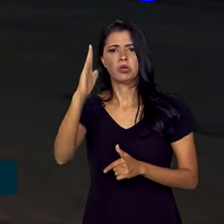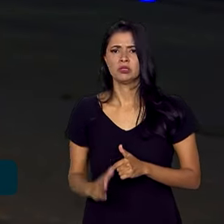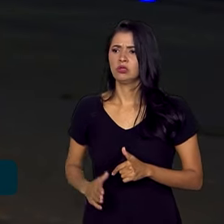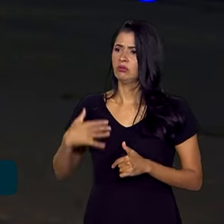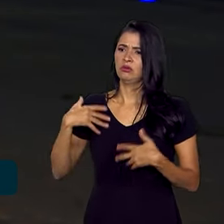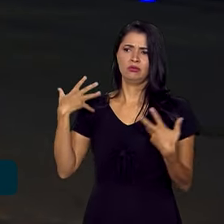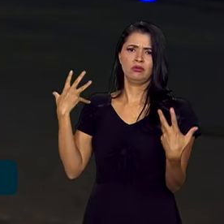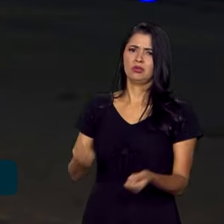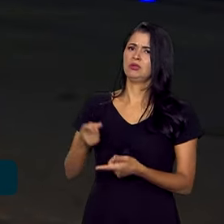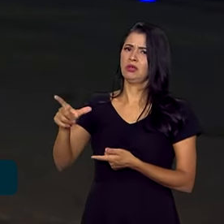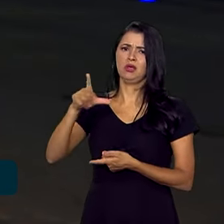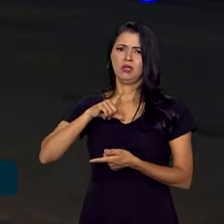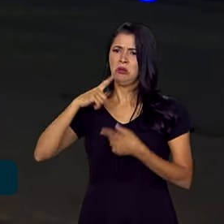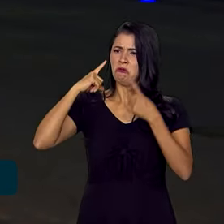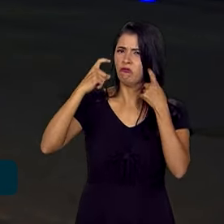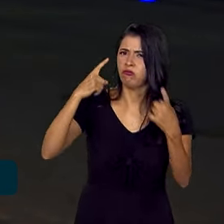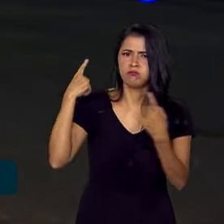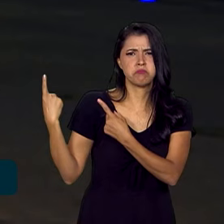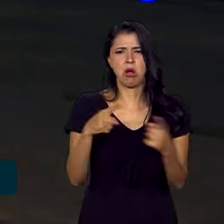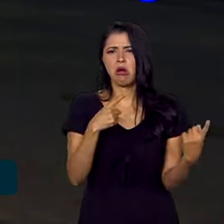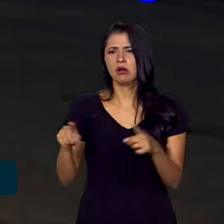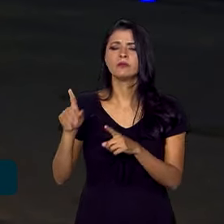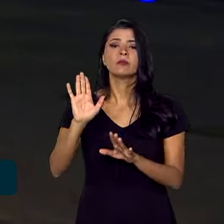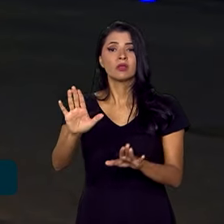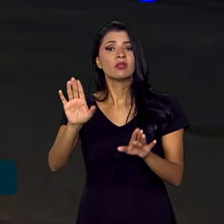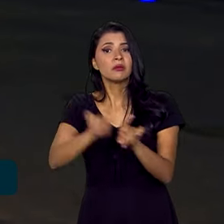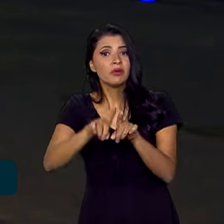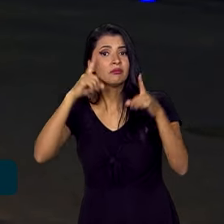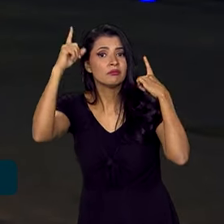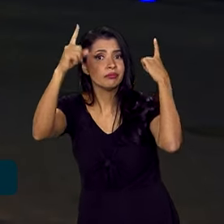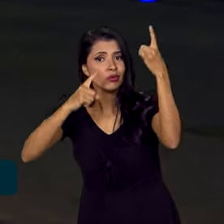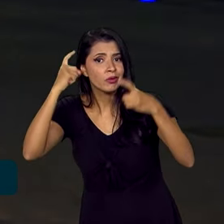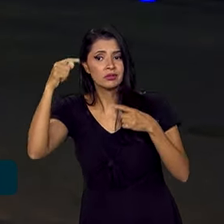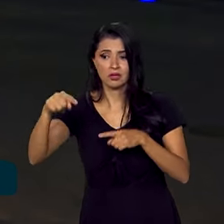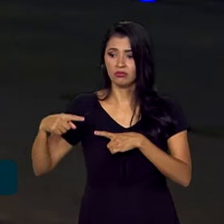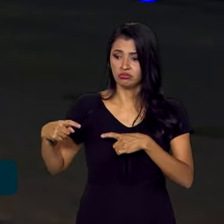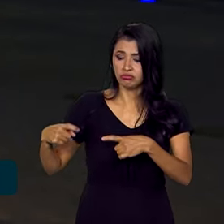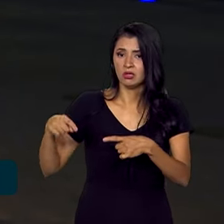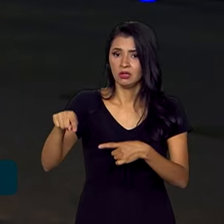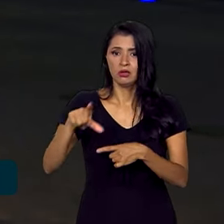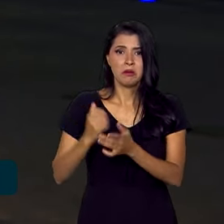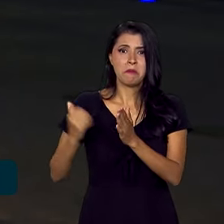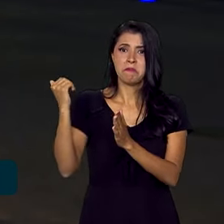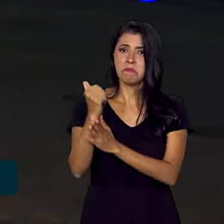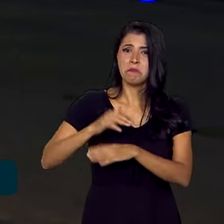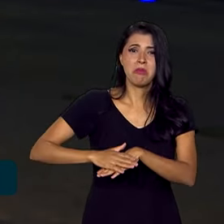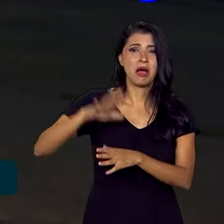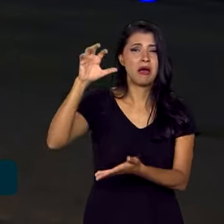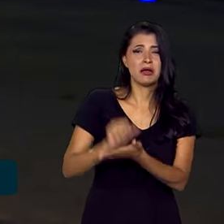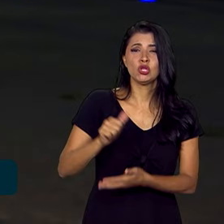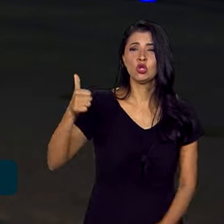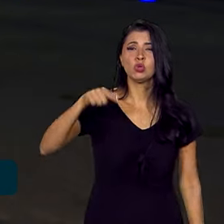antissemitismo. Também manifestou preocupação com a escalada do conflito, que registrou mais de 12 mil mortes,